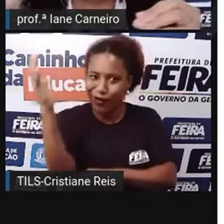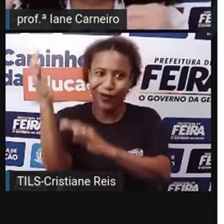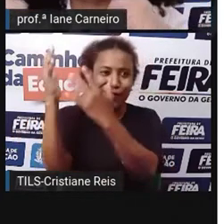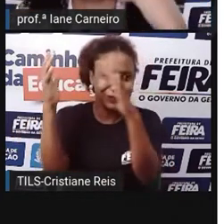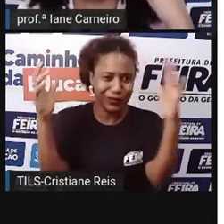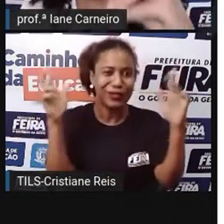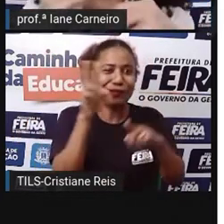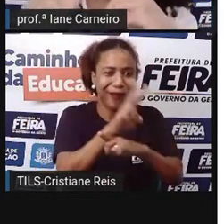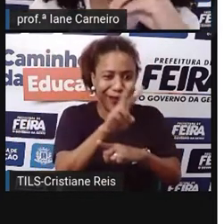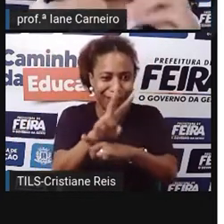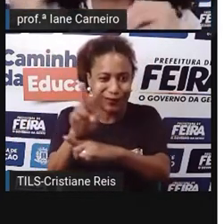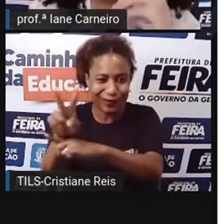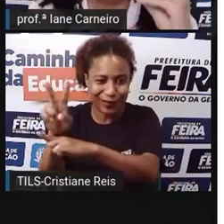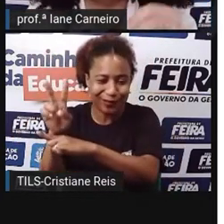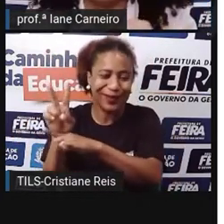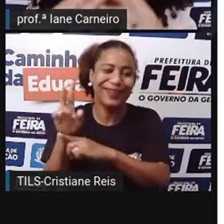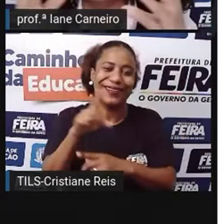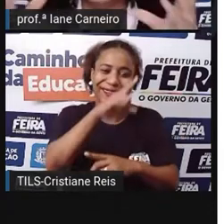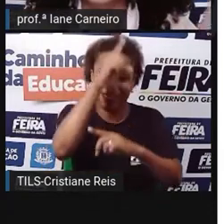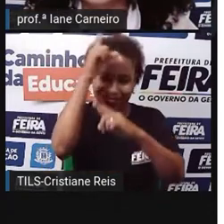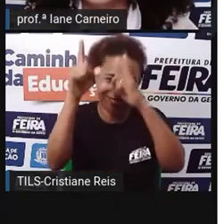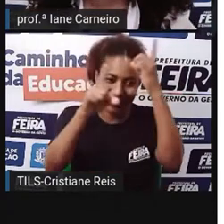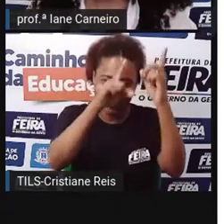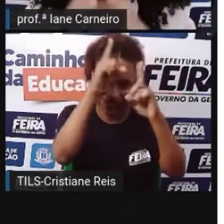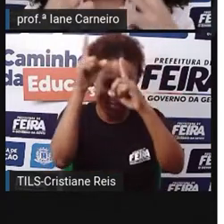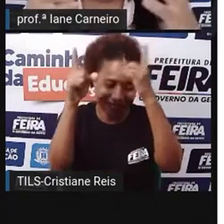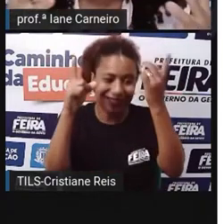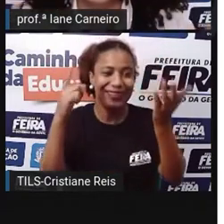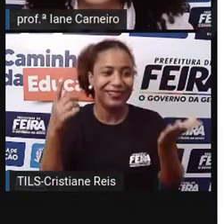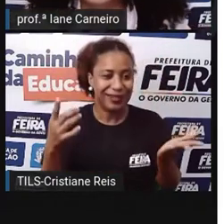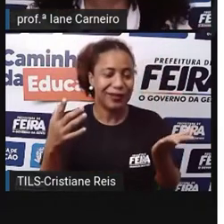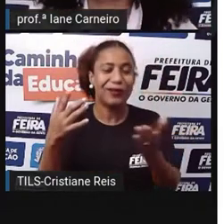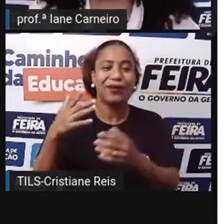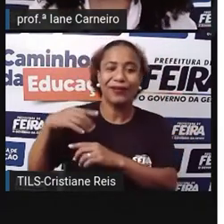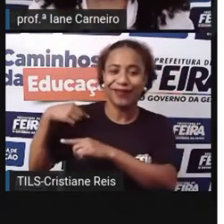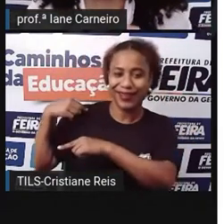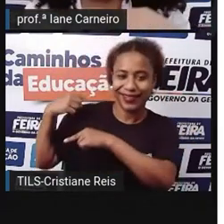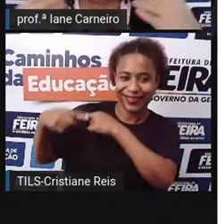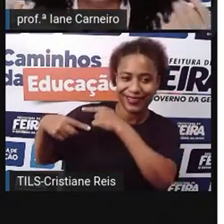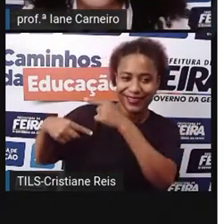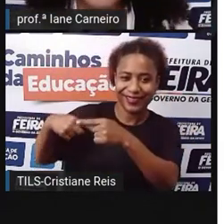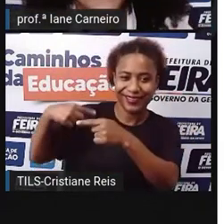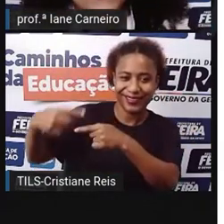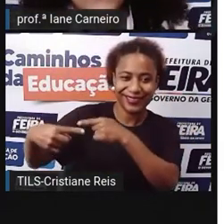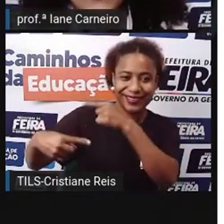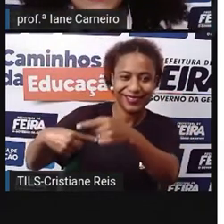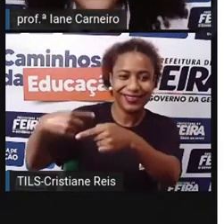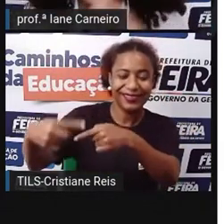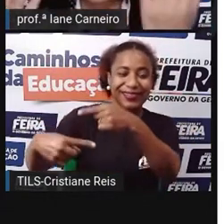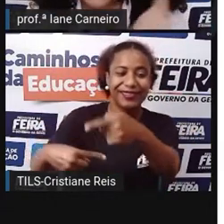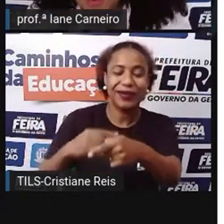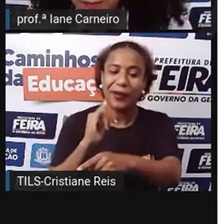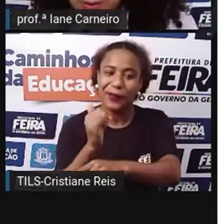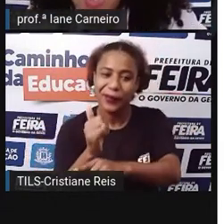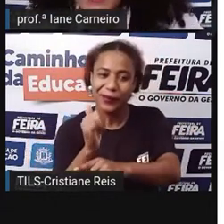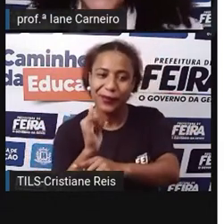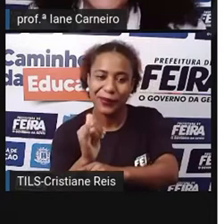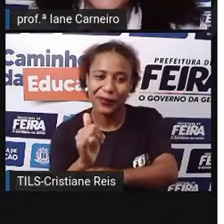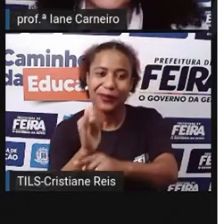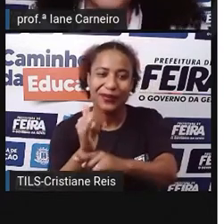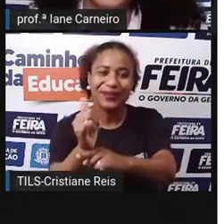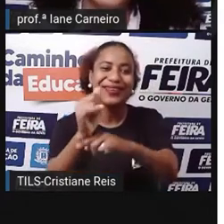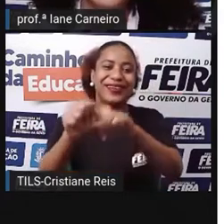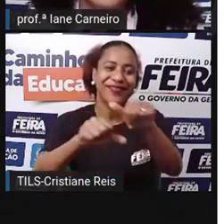passando de pai para filho, e aí as lendas vão se modificando, vão criando novos elementos, vão assumindo novos